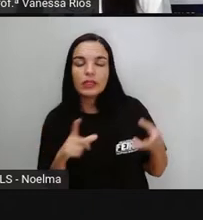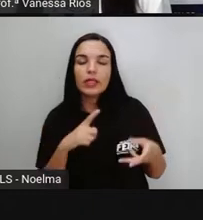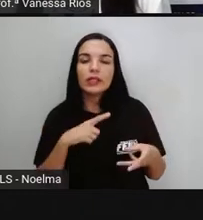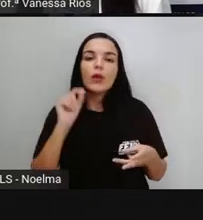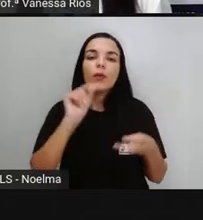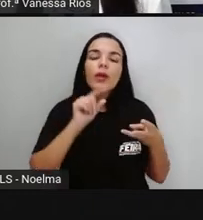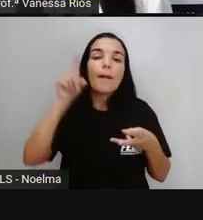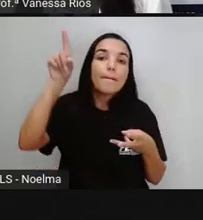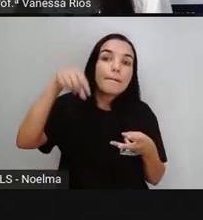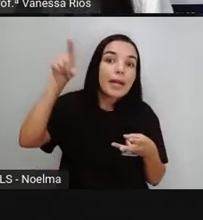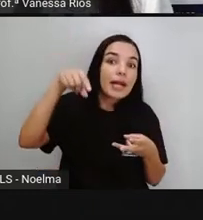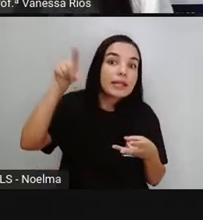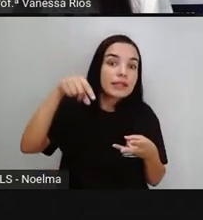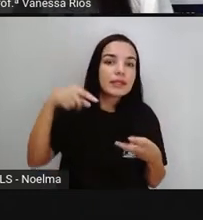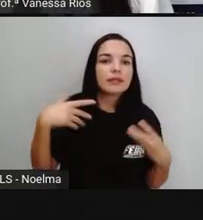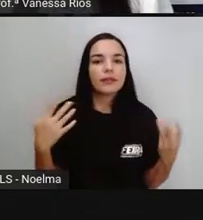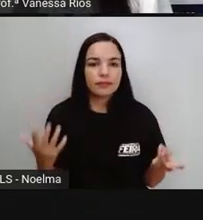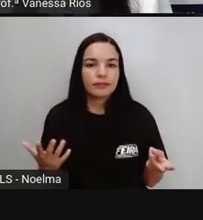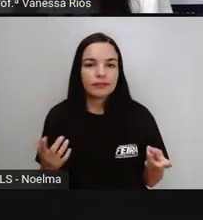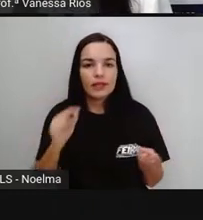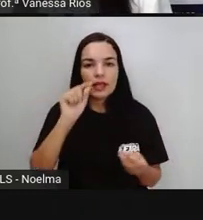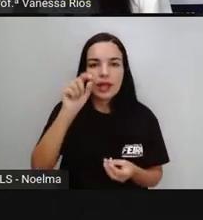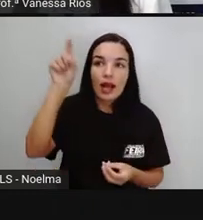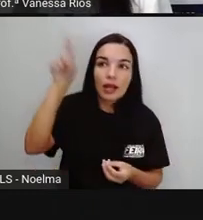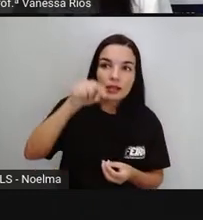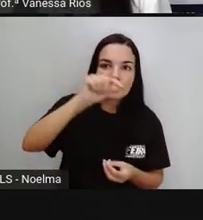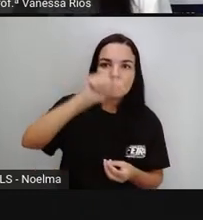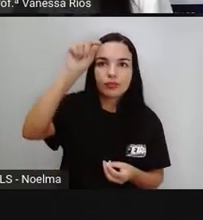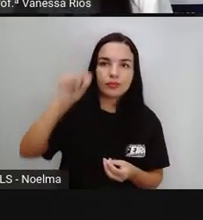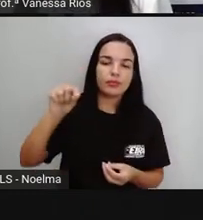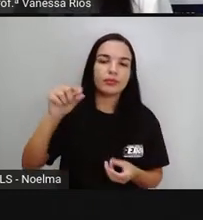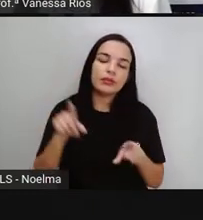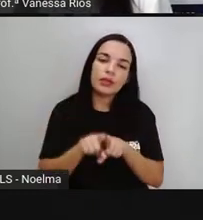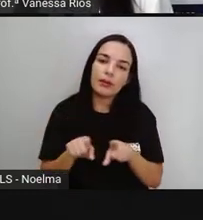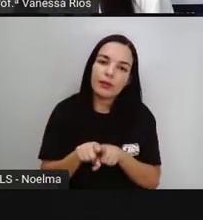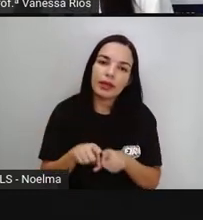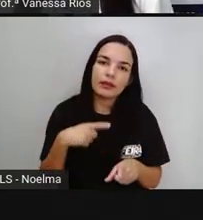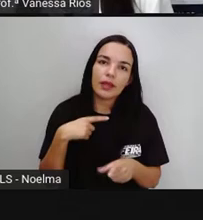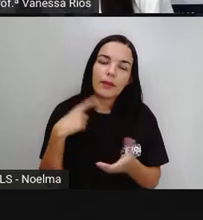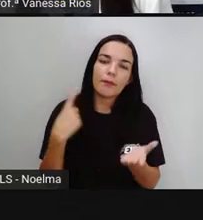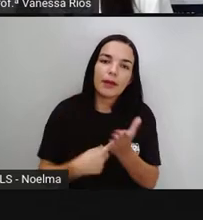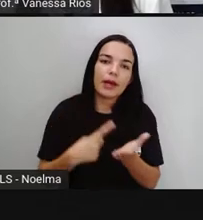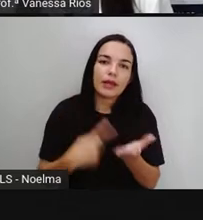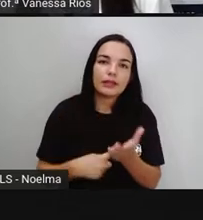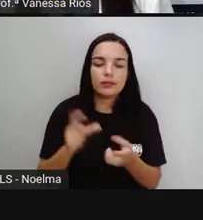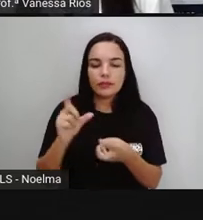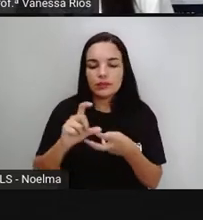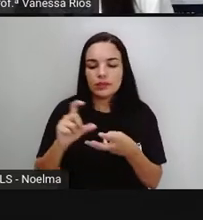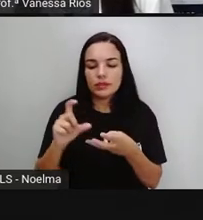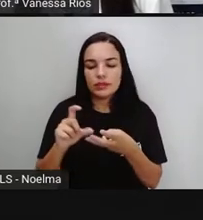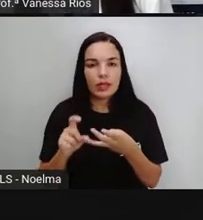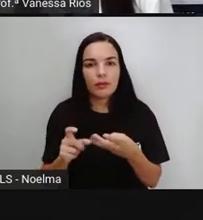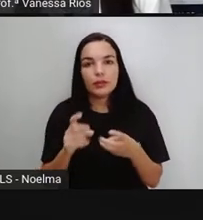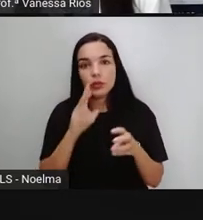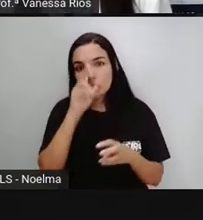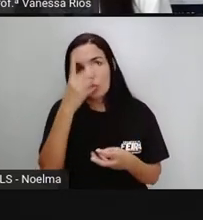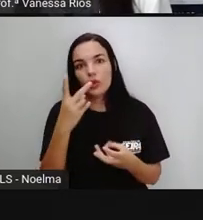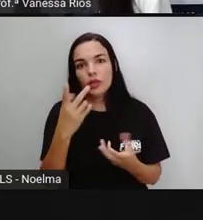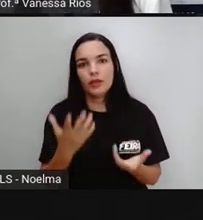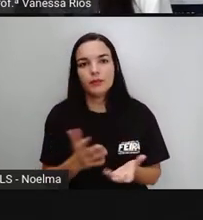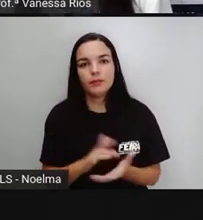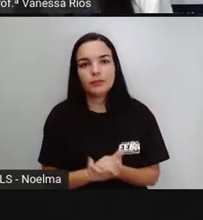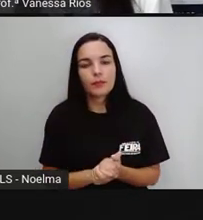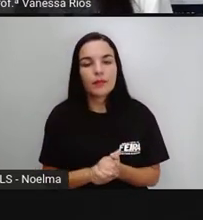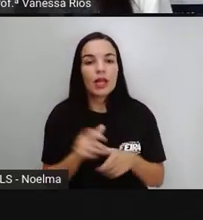acento agudo e também do acento circunflexo, marcando aí essas sílabas tônicas. As sílabas